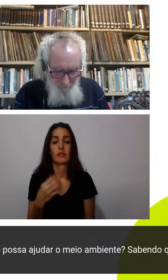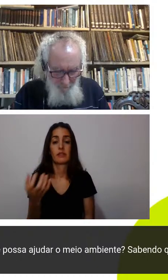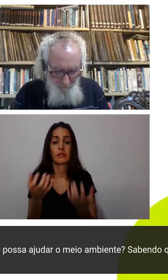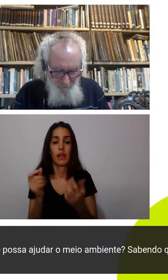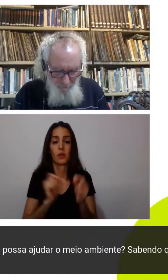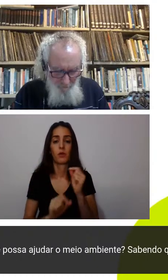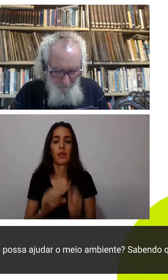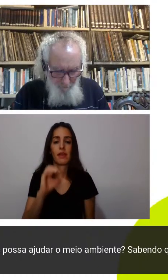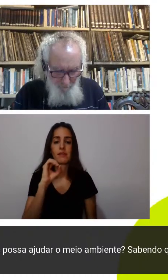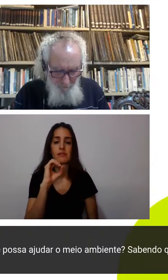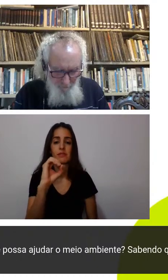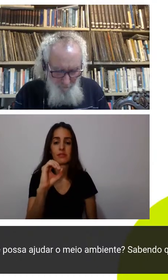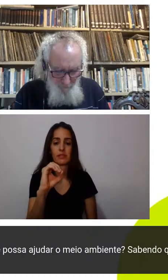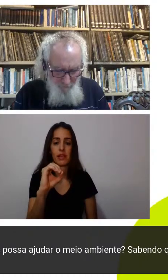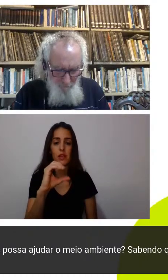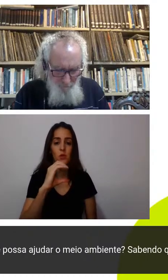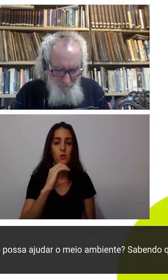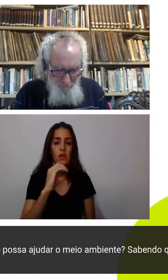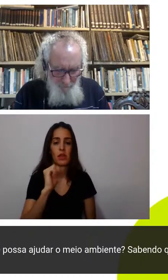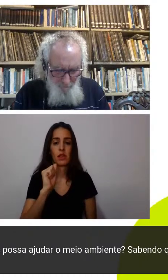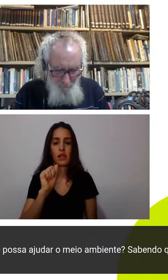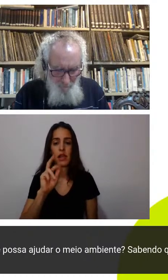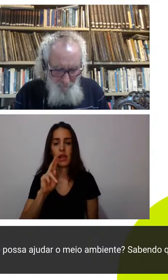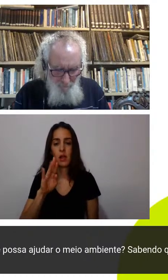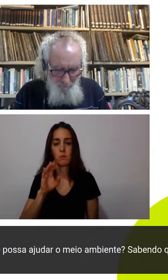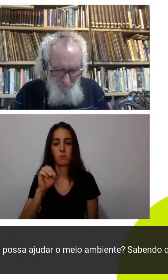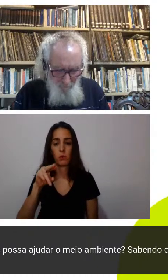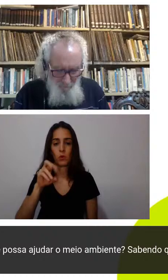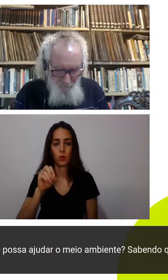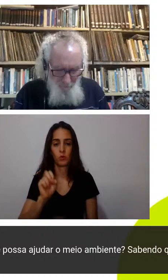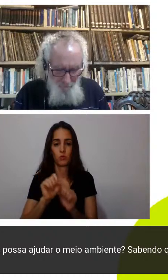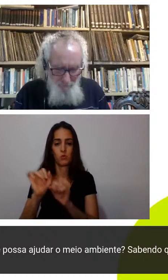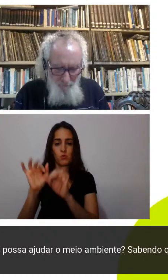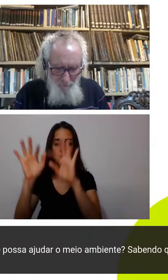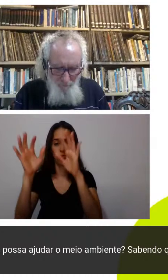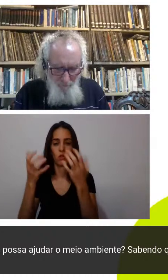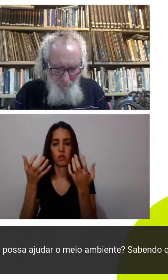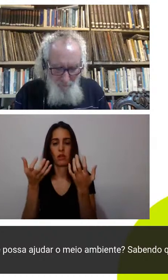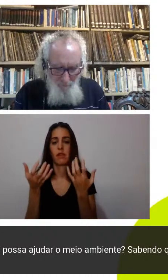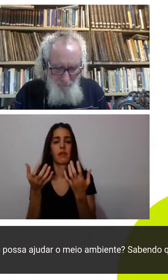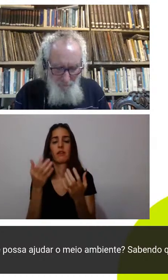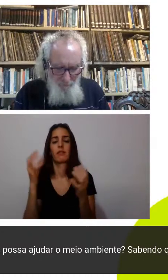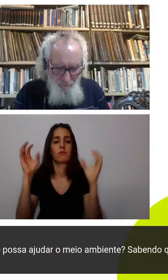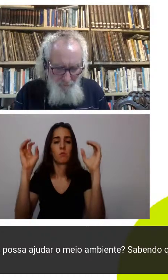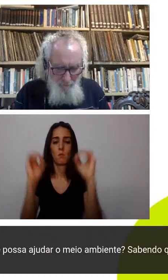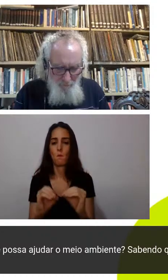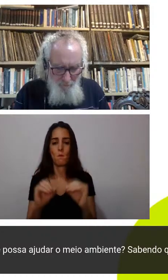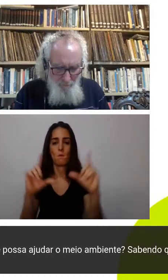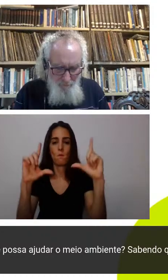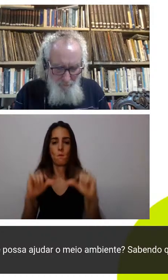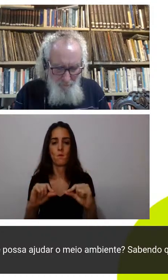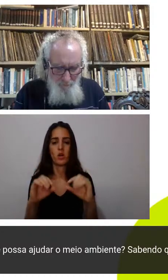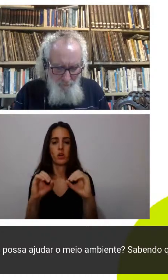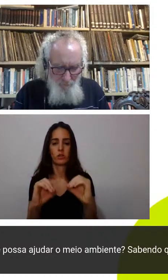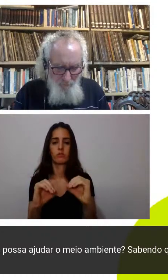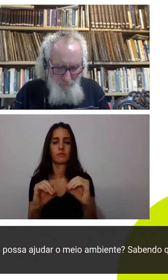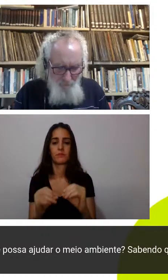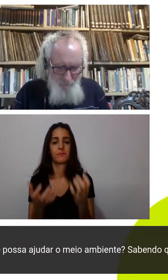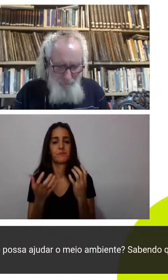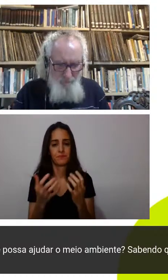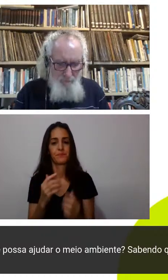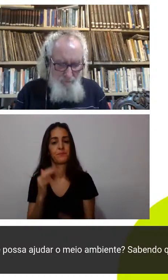o Reino Unido também tem um plano de 25 anos aí para reduzir enormemente